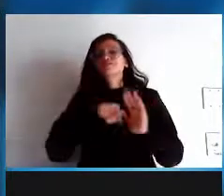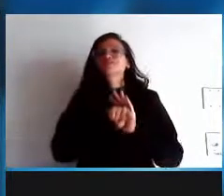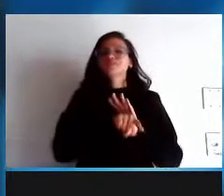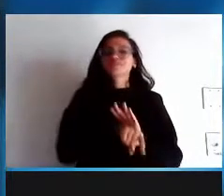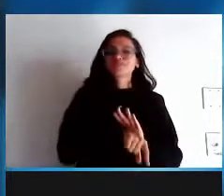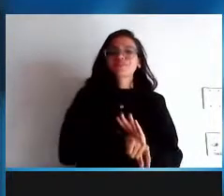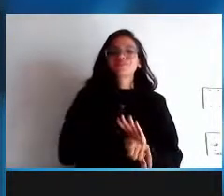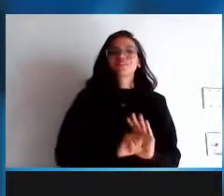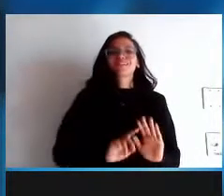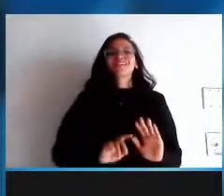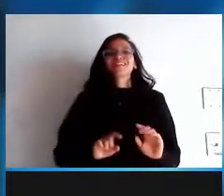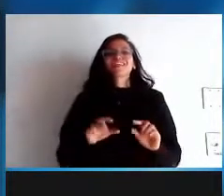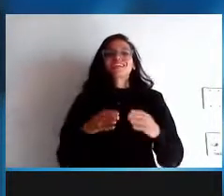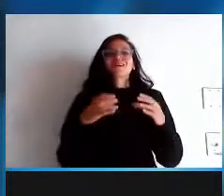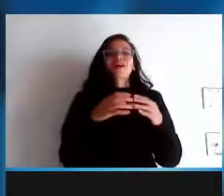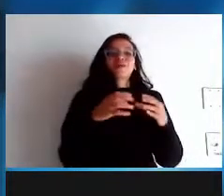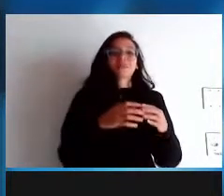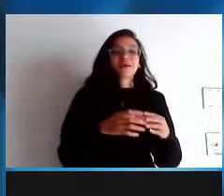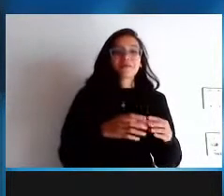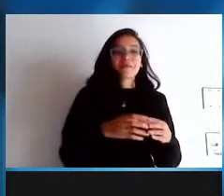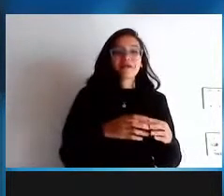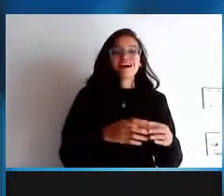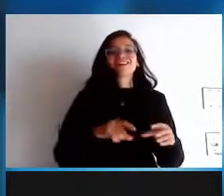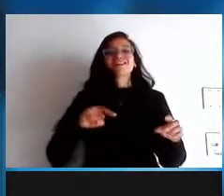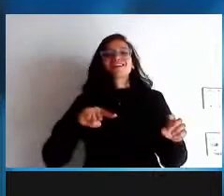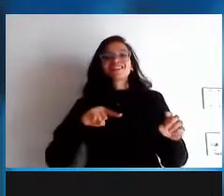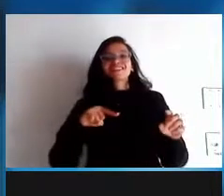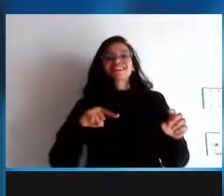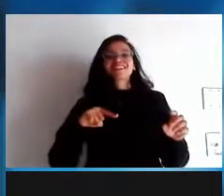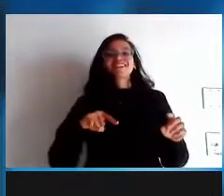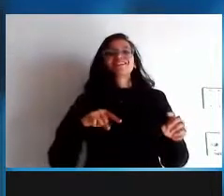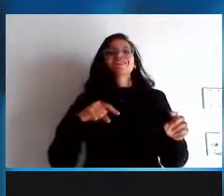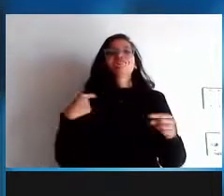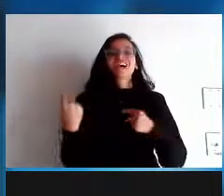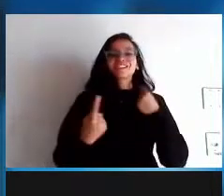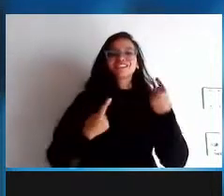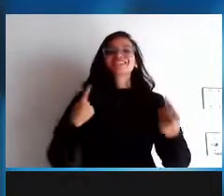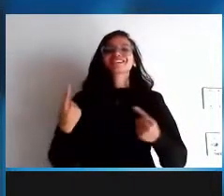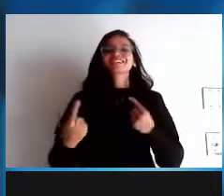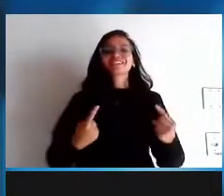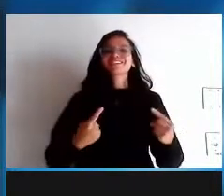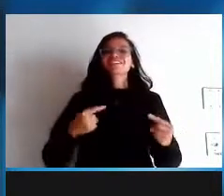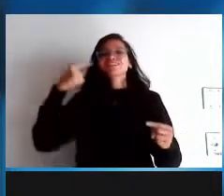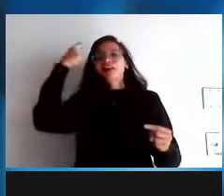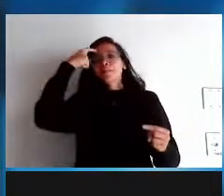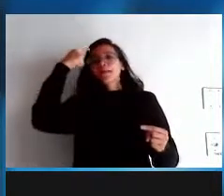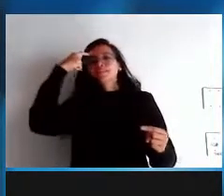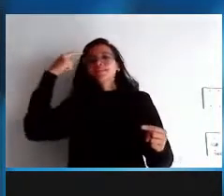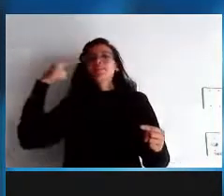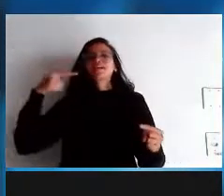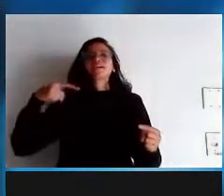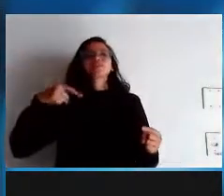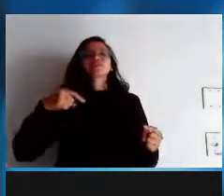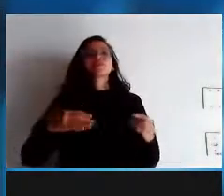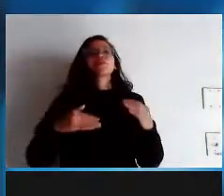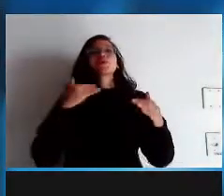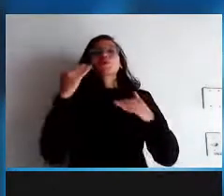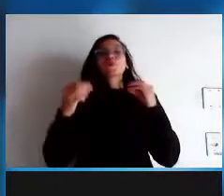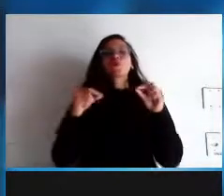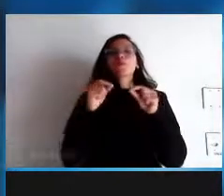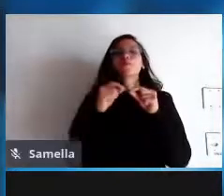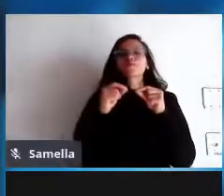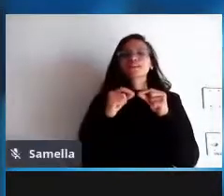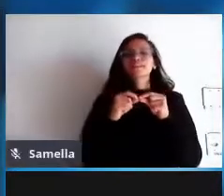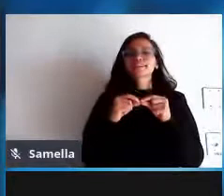ao debate a gente está se referindo se referindo a a manutenção em si desse